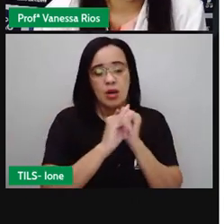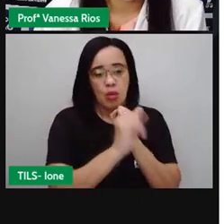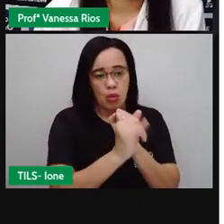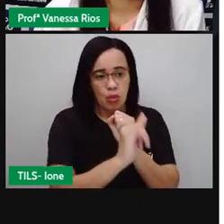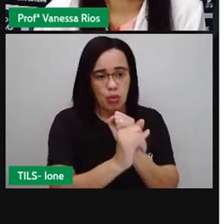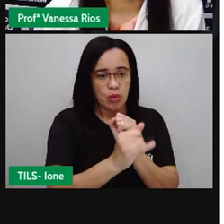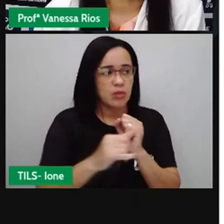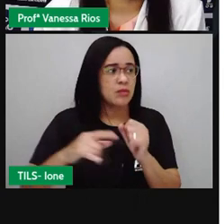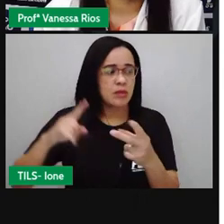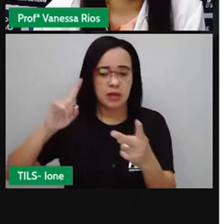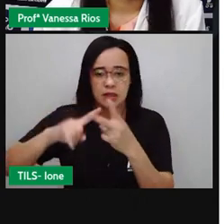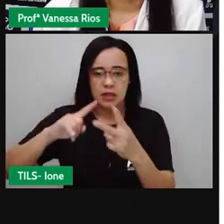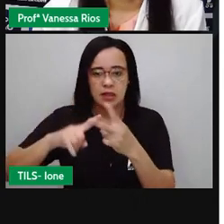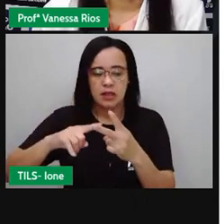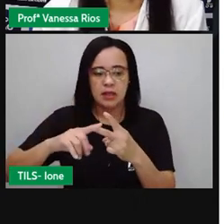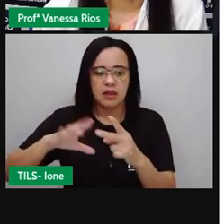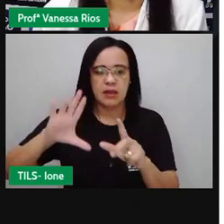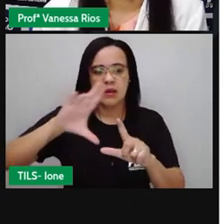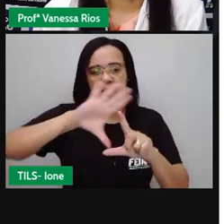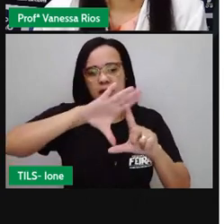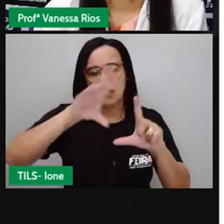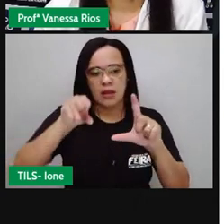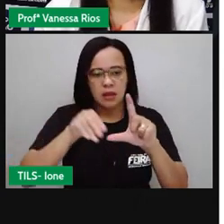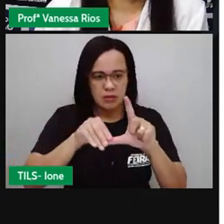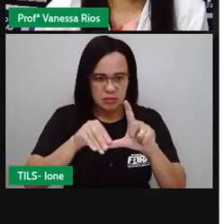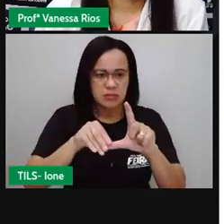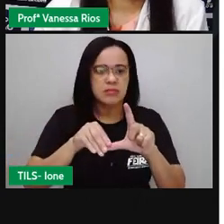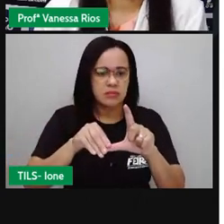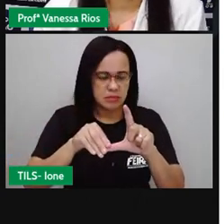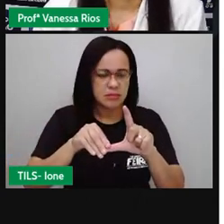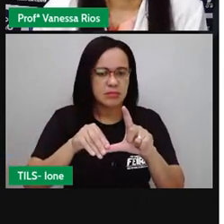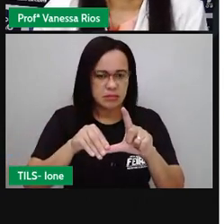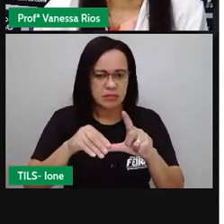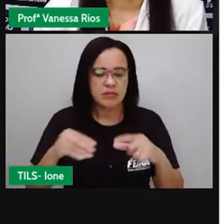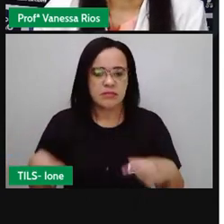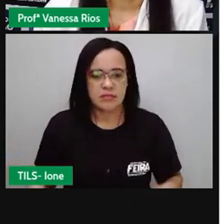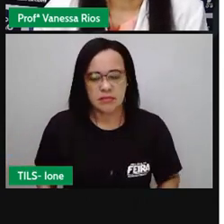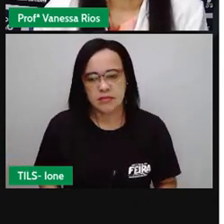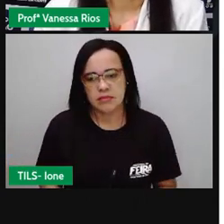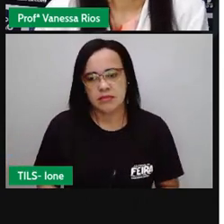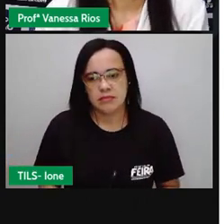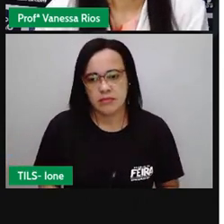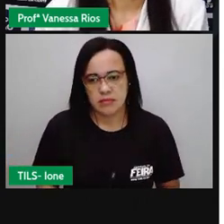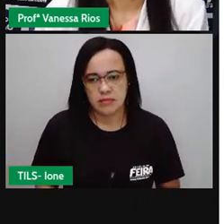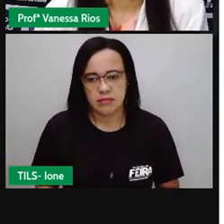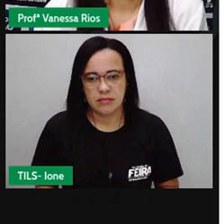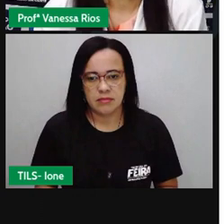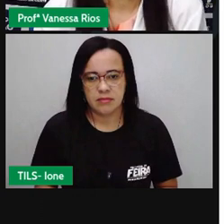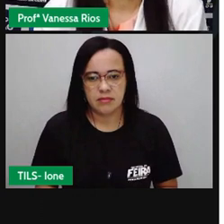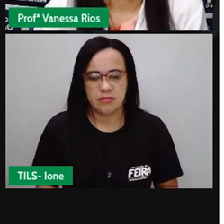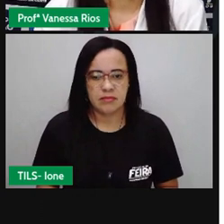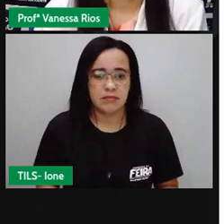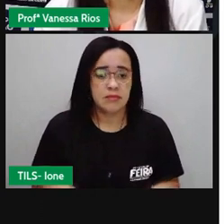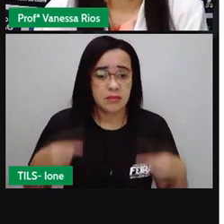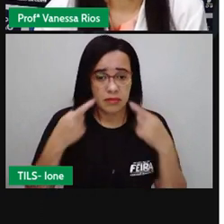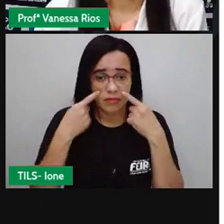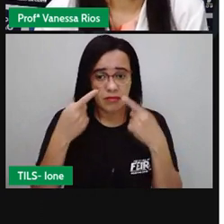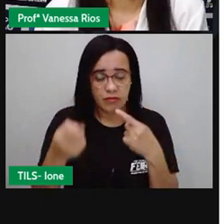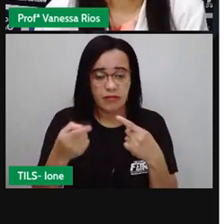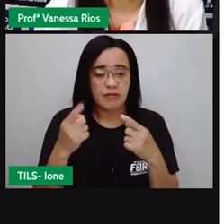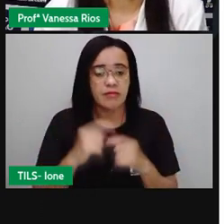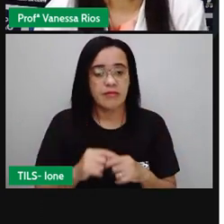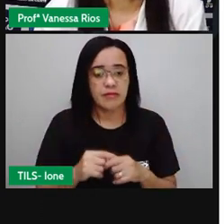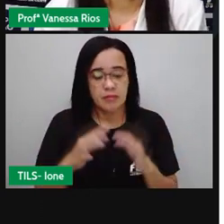texto né que foi lido aí como crônica para que a gente pudesse observar então a pró